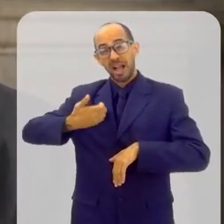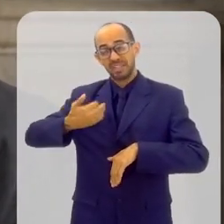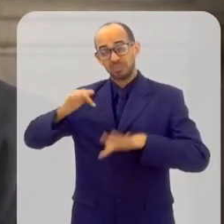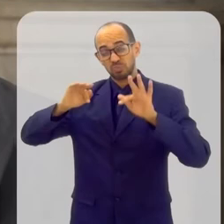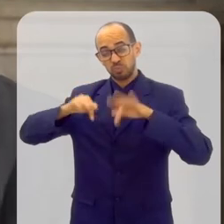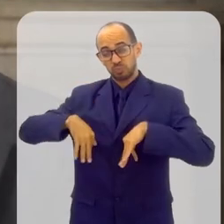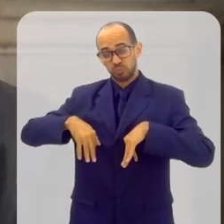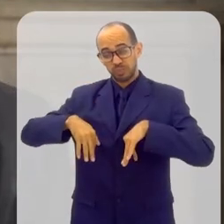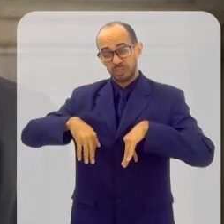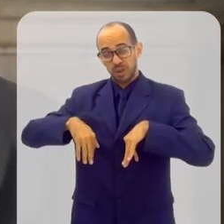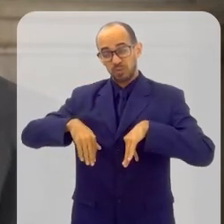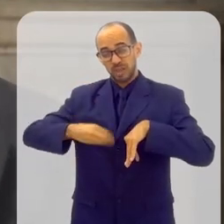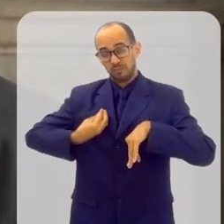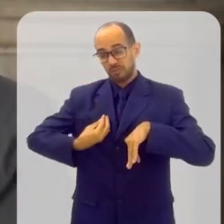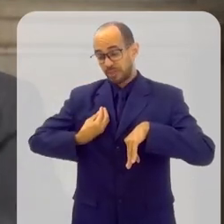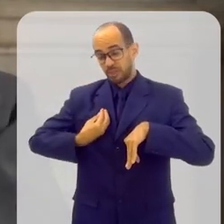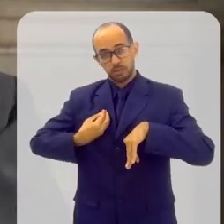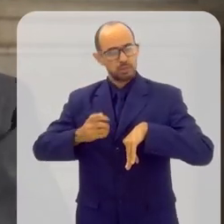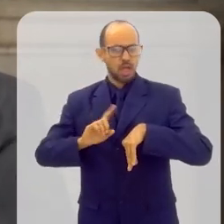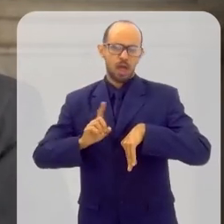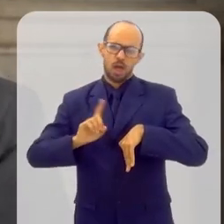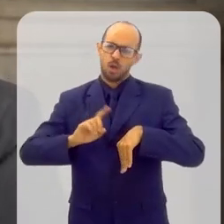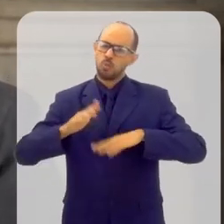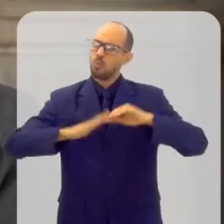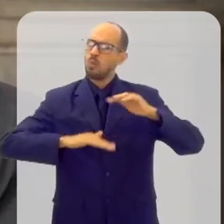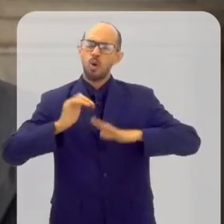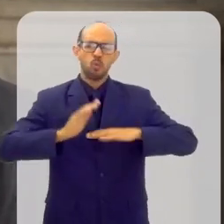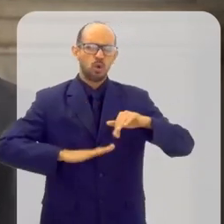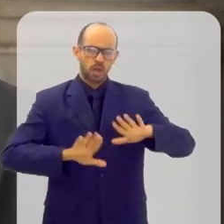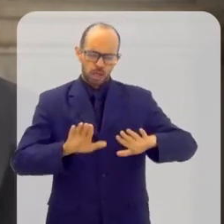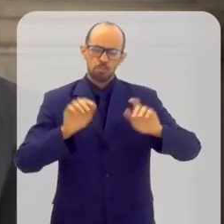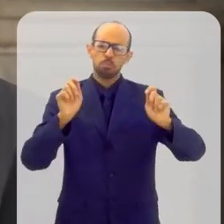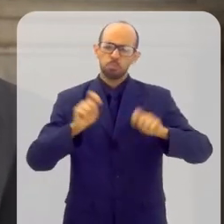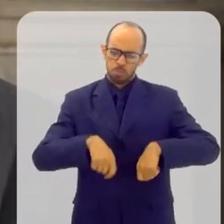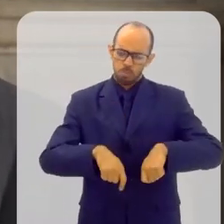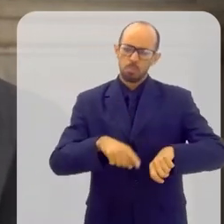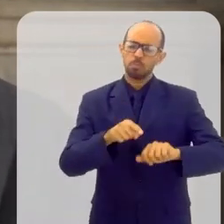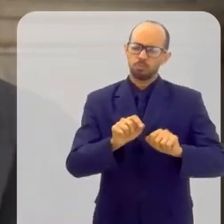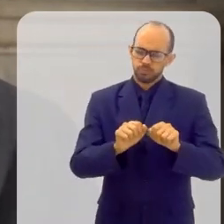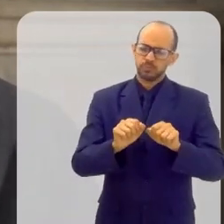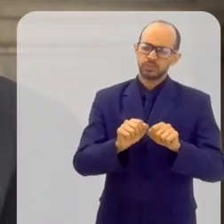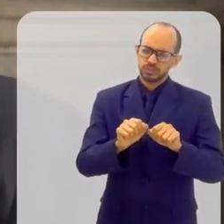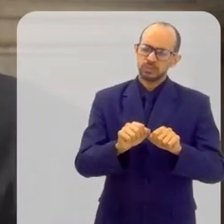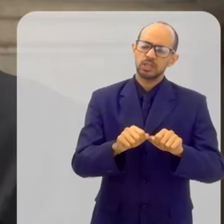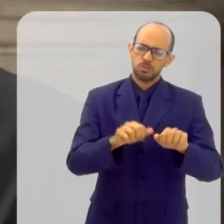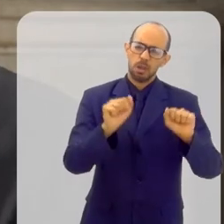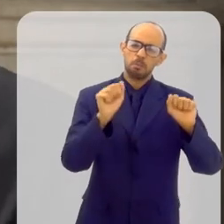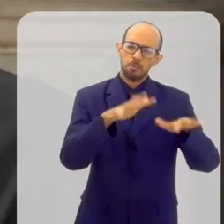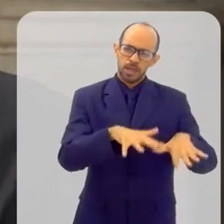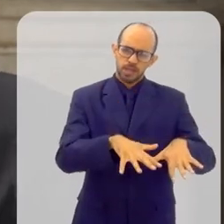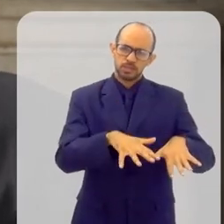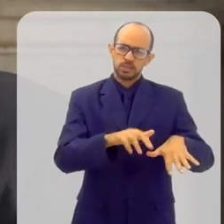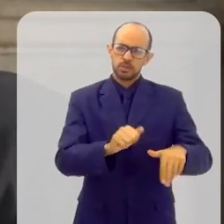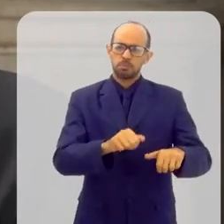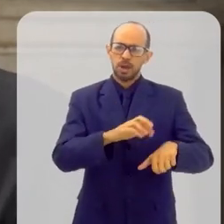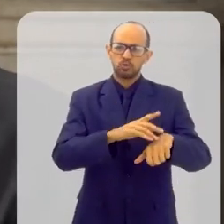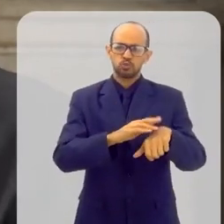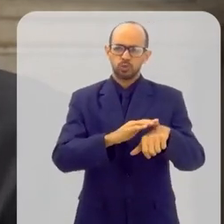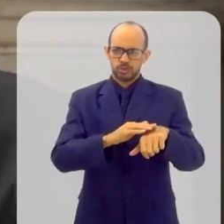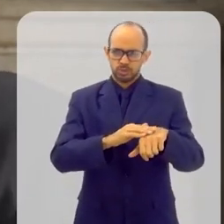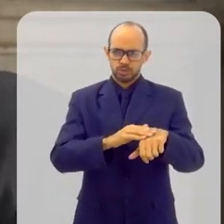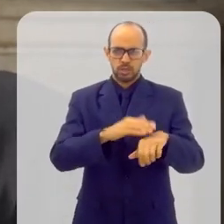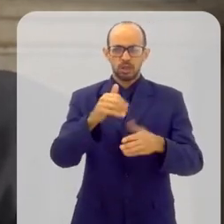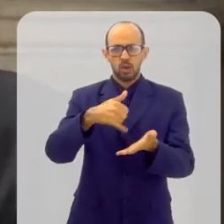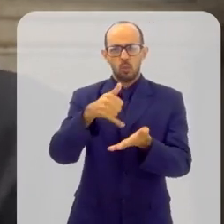pessoa já está no finalzinho da vida. Não. Todas essas condições que eu lhe disse é possível receber a unção dos enfermos. Você tem um óleo próprio, chamado